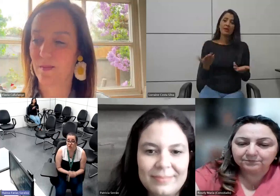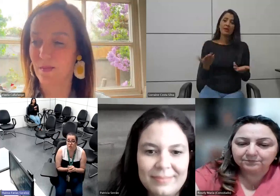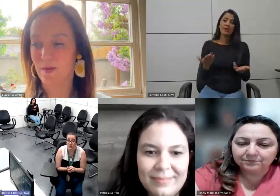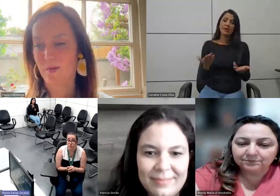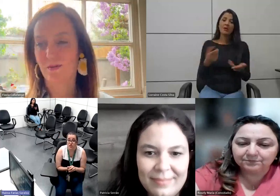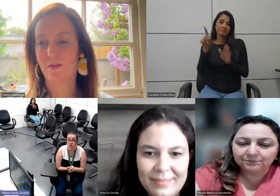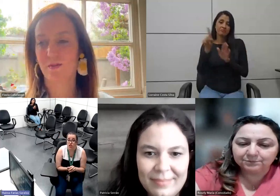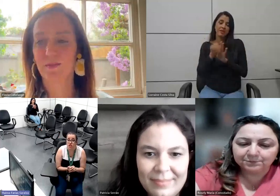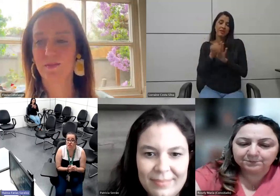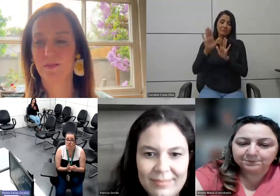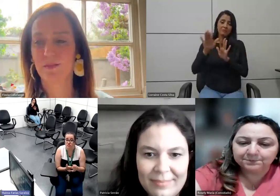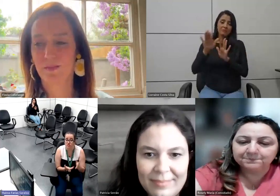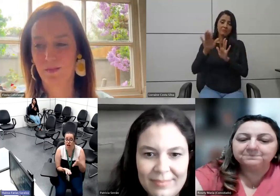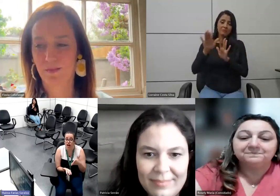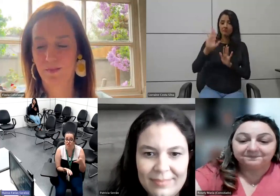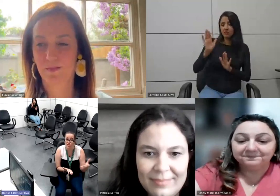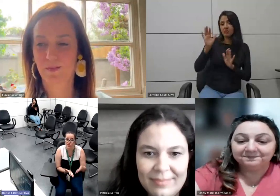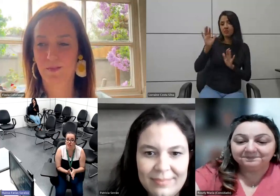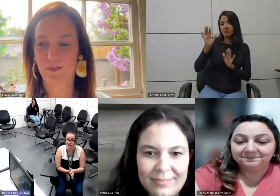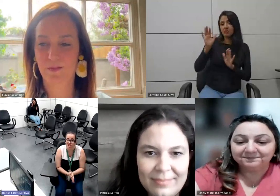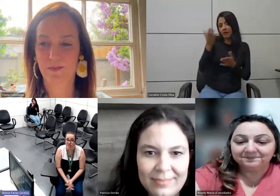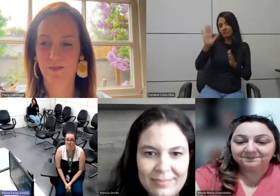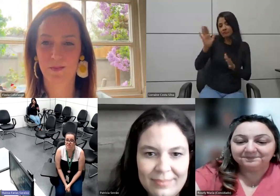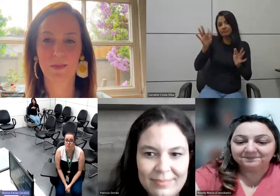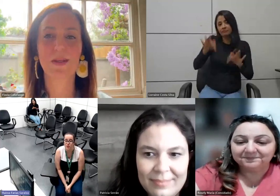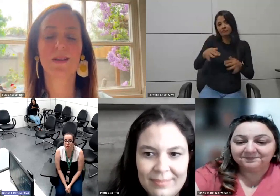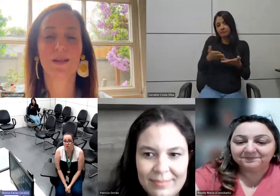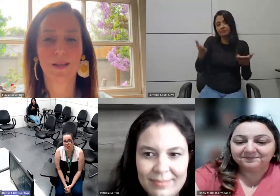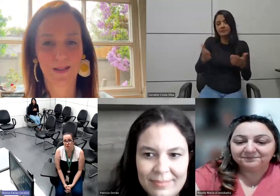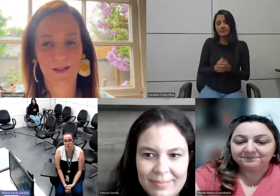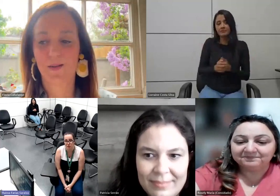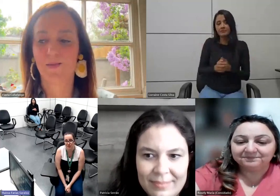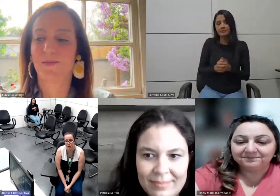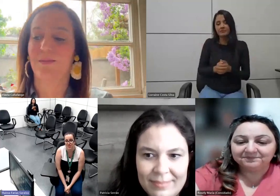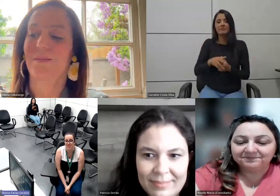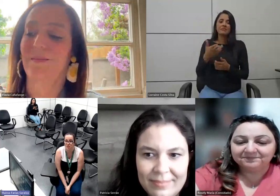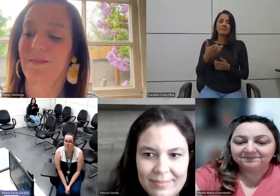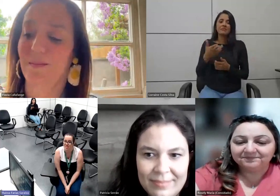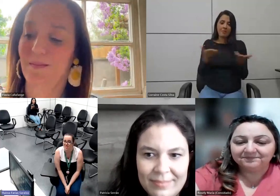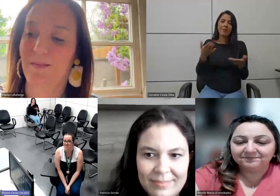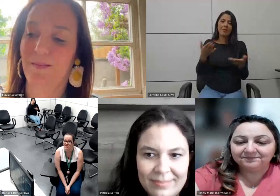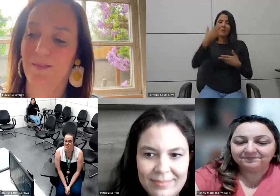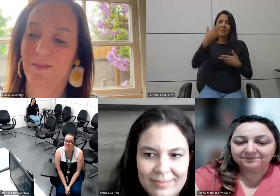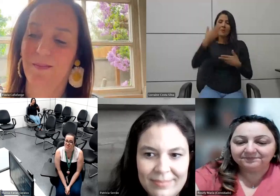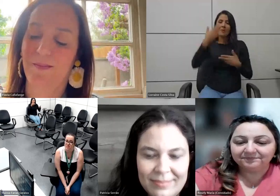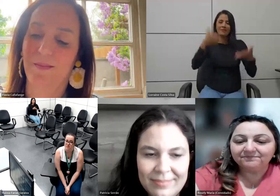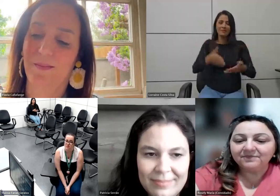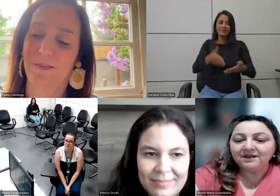vocês querem fazer uma despedida Flávia, Roseli muito obrigada pela participação